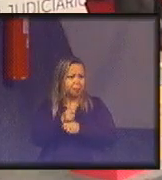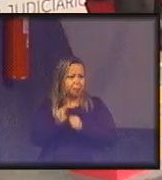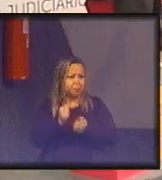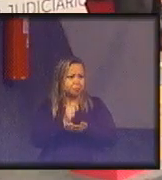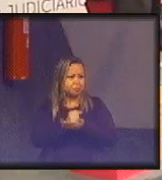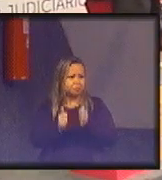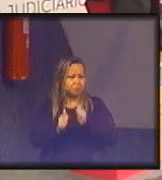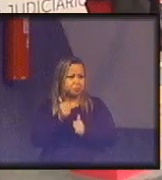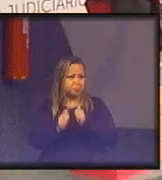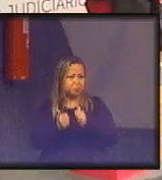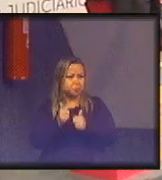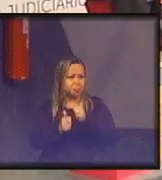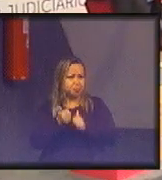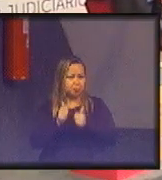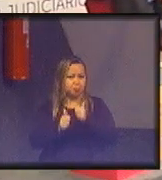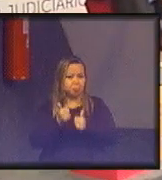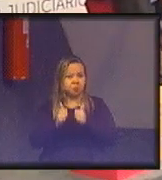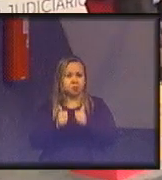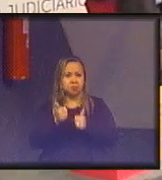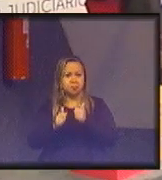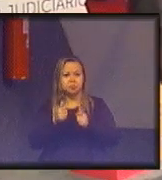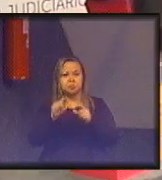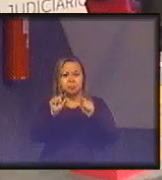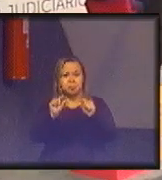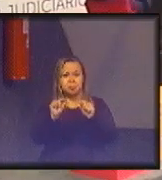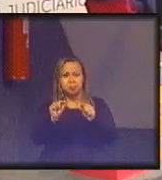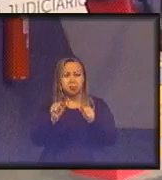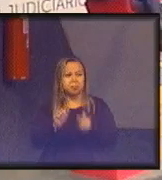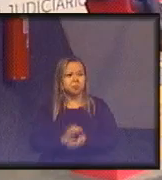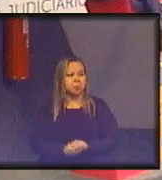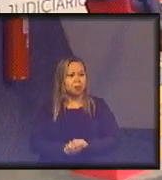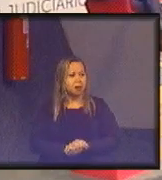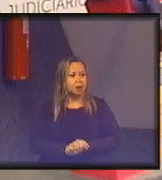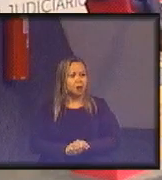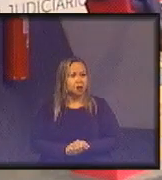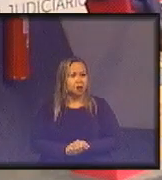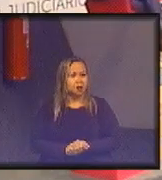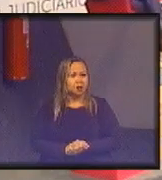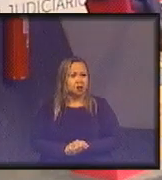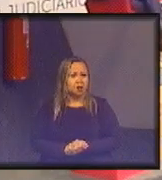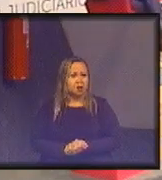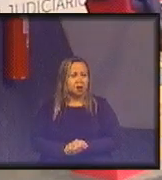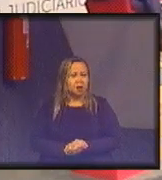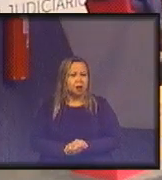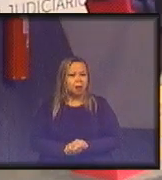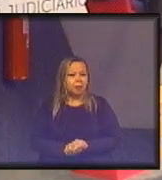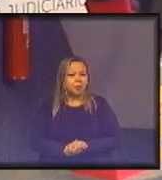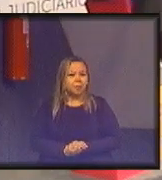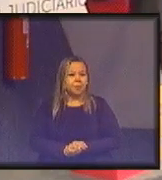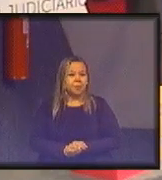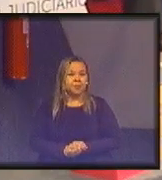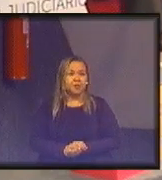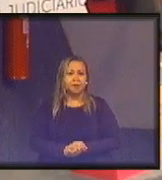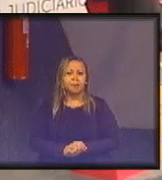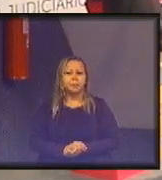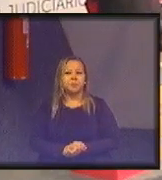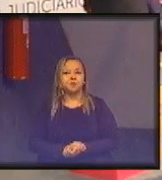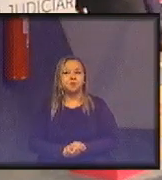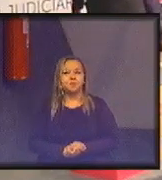bem poucos bem poucos acho que uns 5 levantaram a mão 6, 7